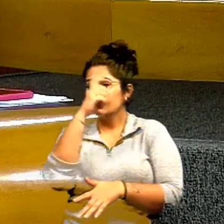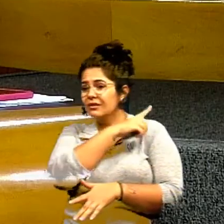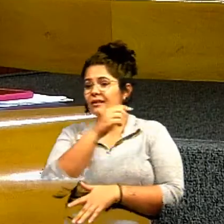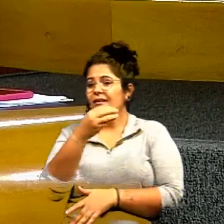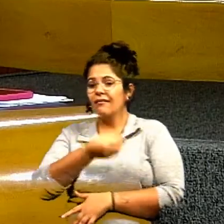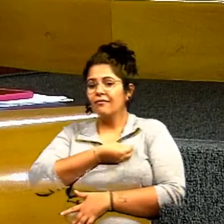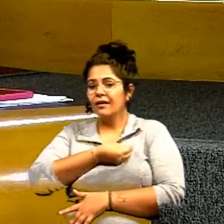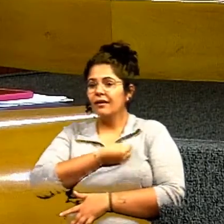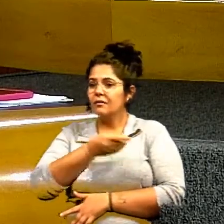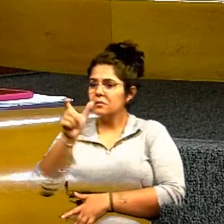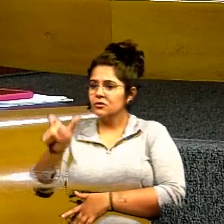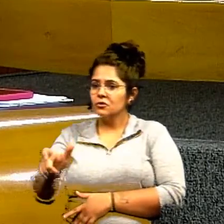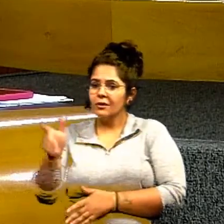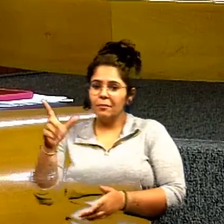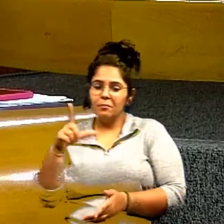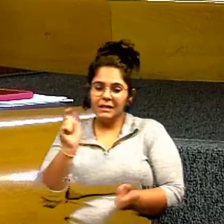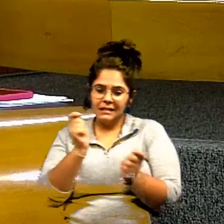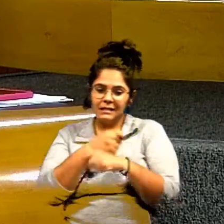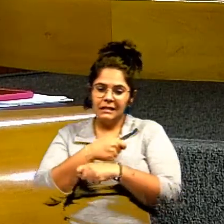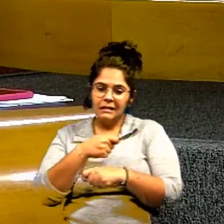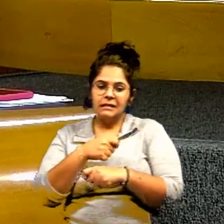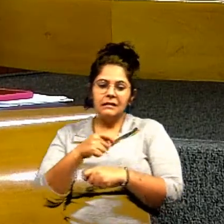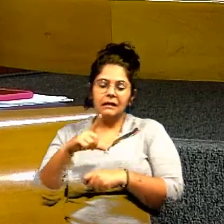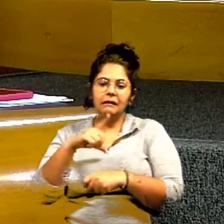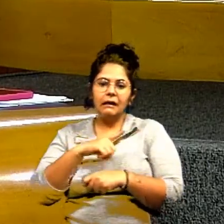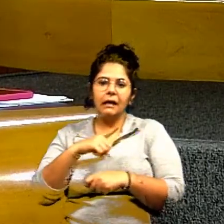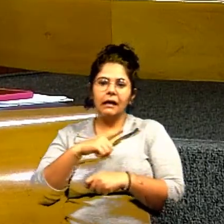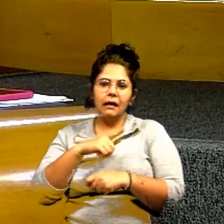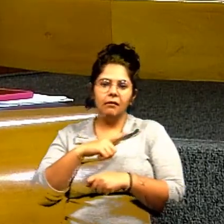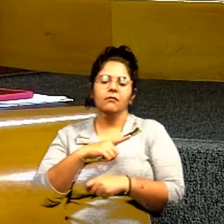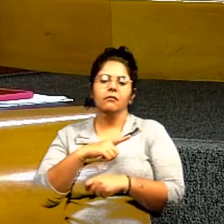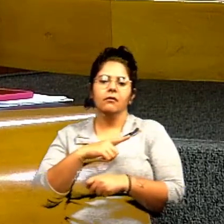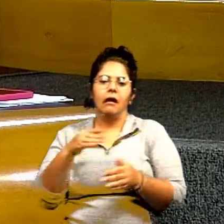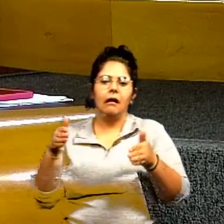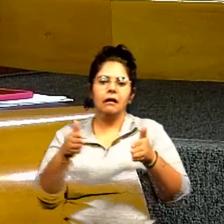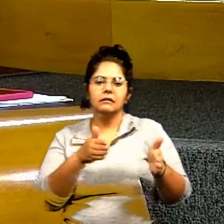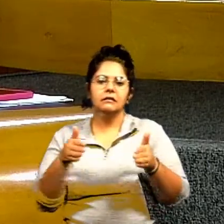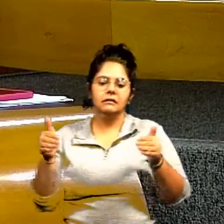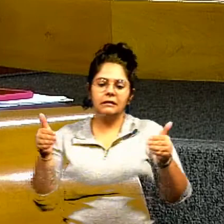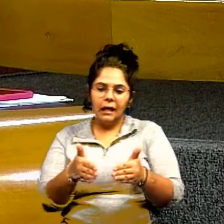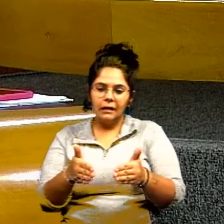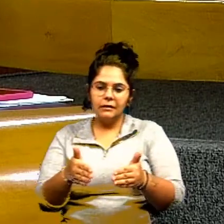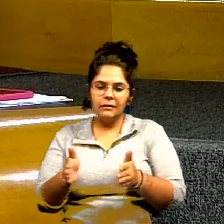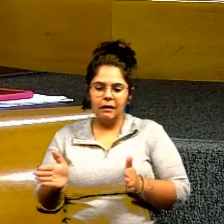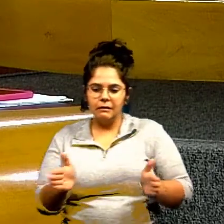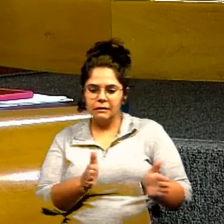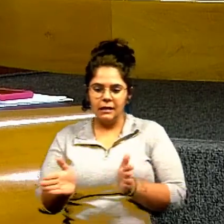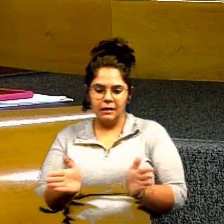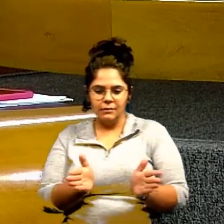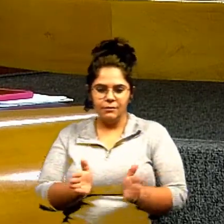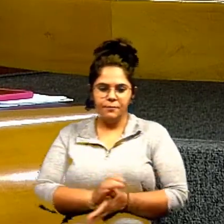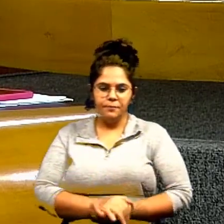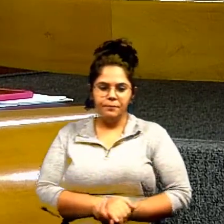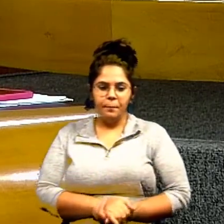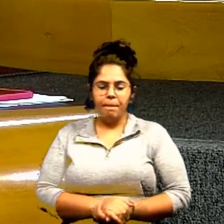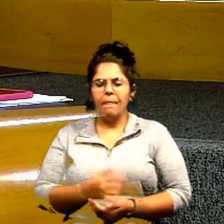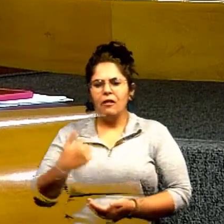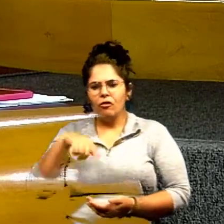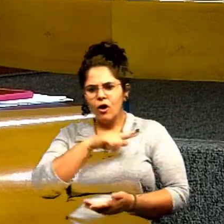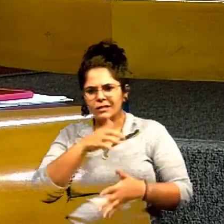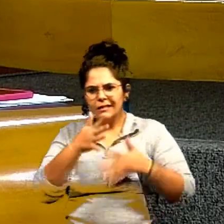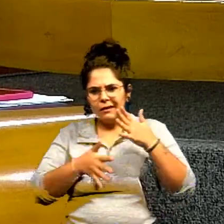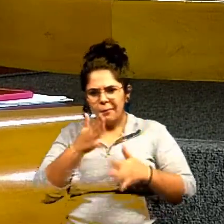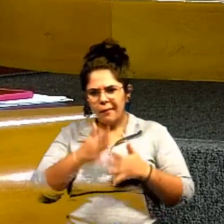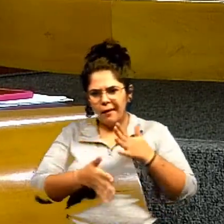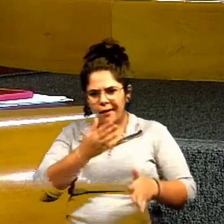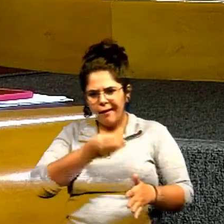que precisam ter acesso mas as que tem dinheiro conseguem resolver nós não estamos aqui para atrapalhar a vida das pessoas